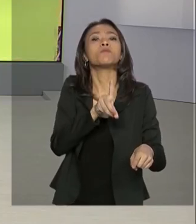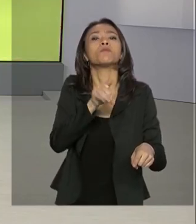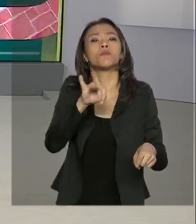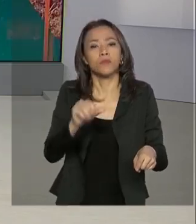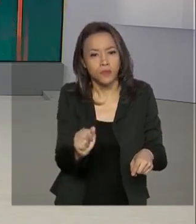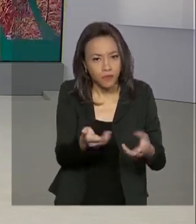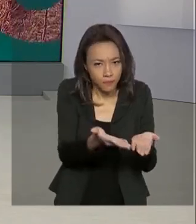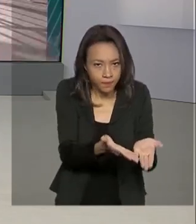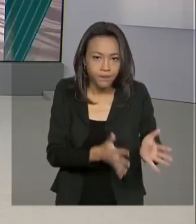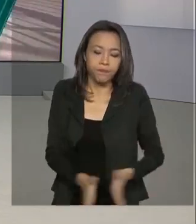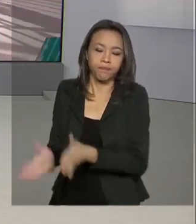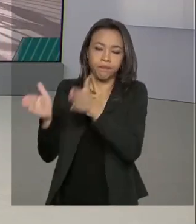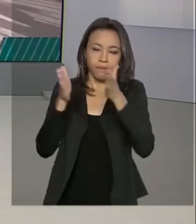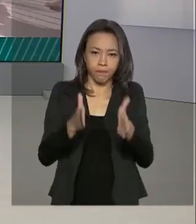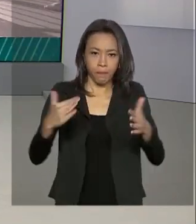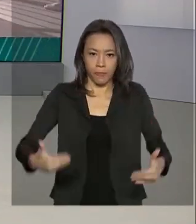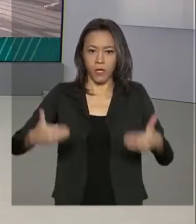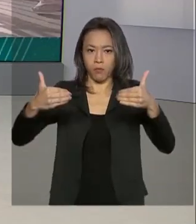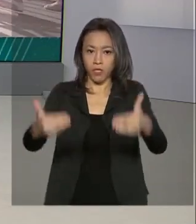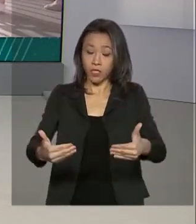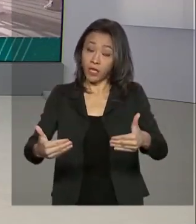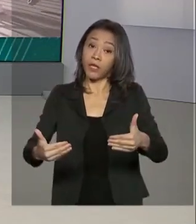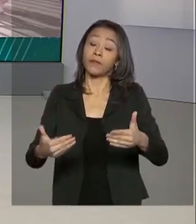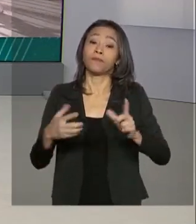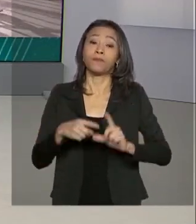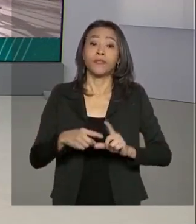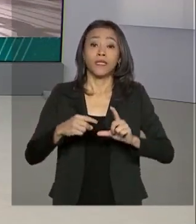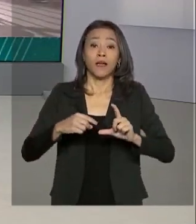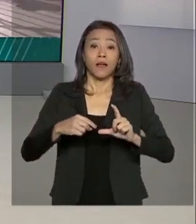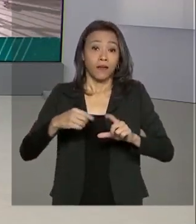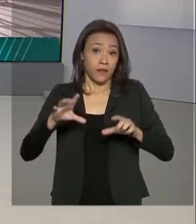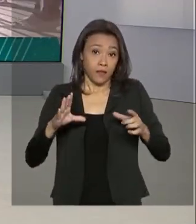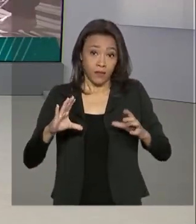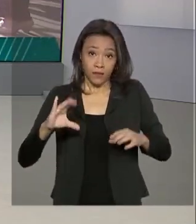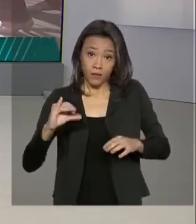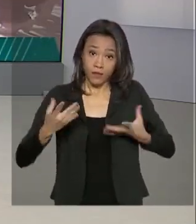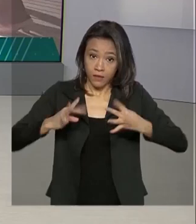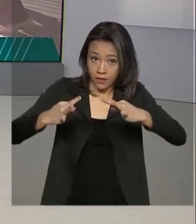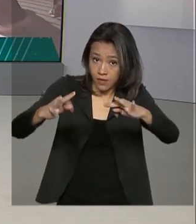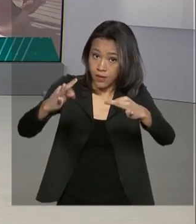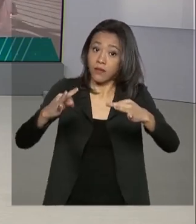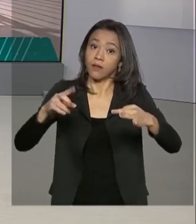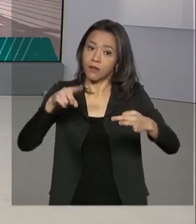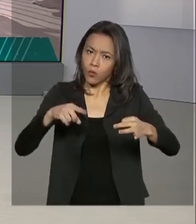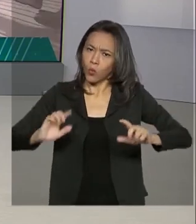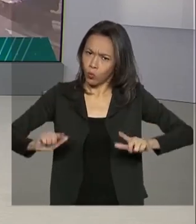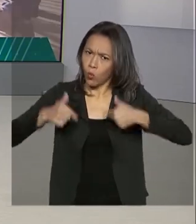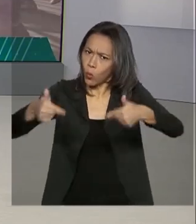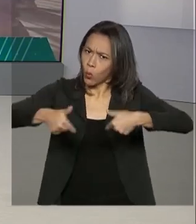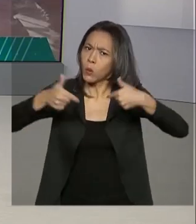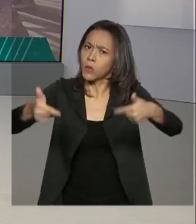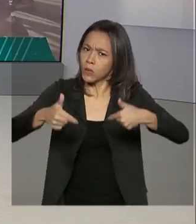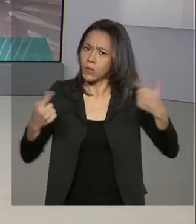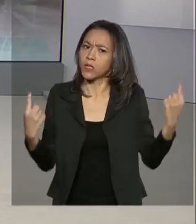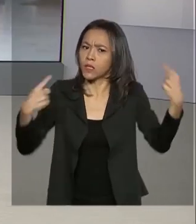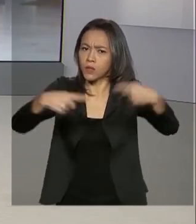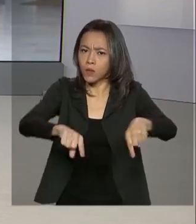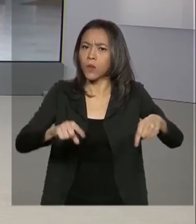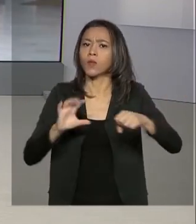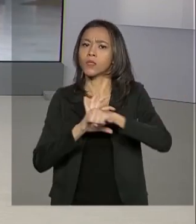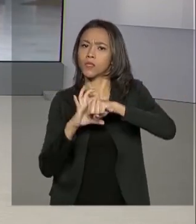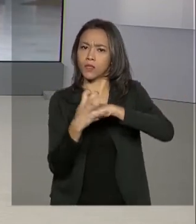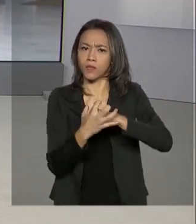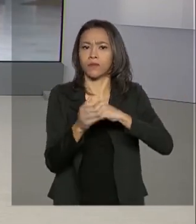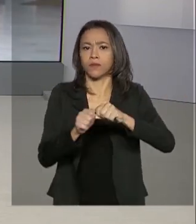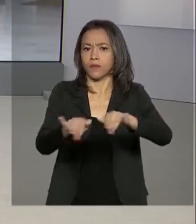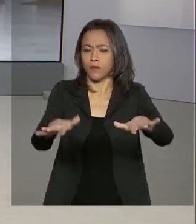E o Ministério da Ciência e Tecnologia anuncia hoje avanços no combate à Covid-19. Vamos então ao Palácio Planalto. Márcia